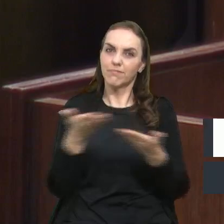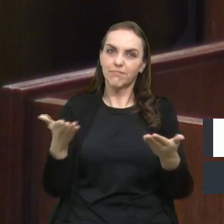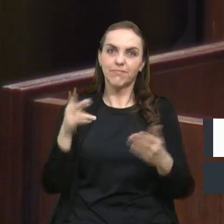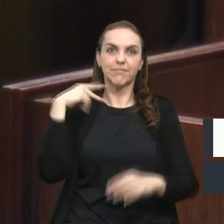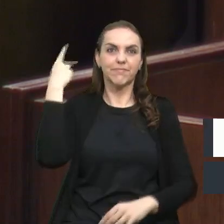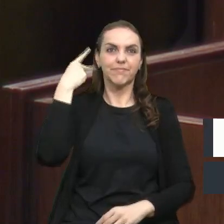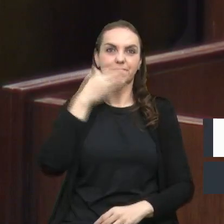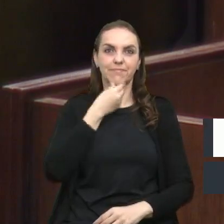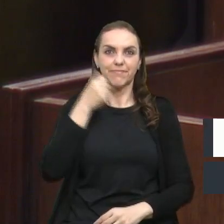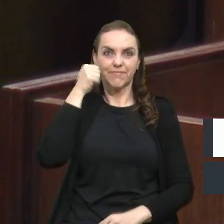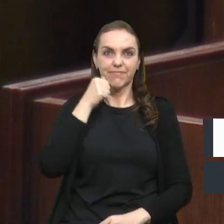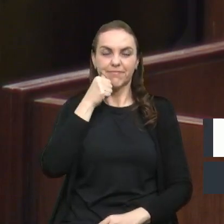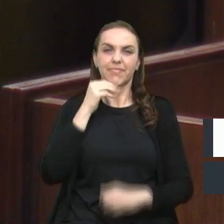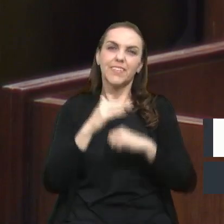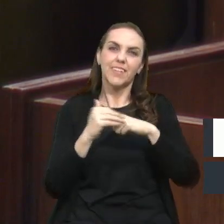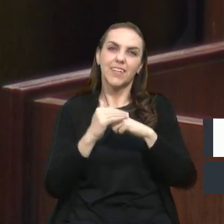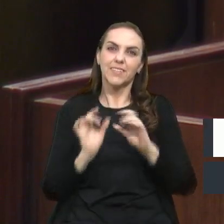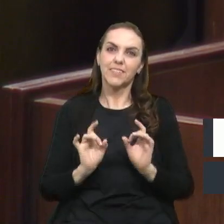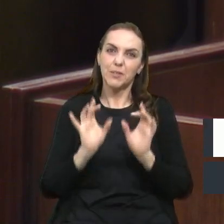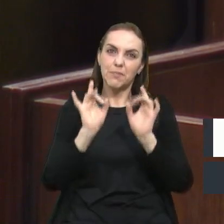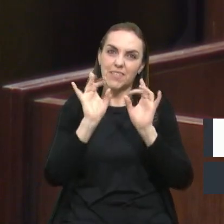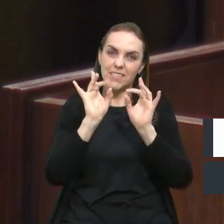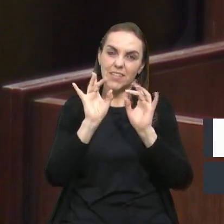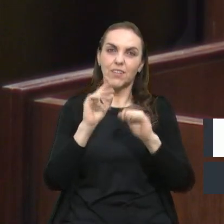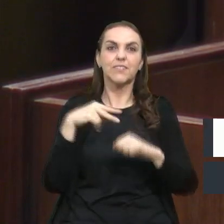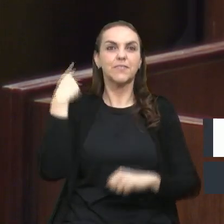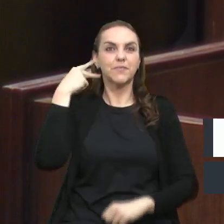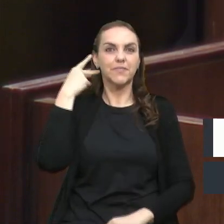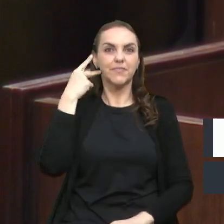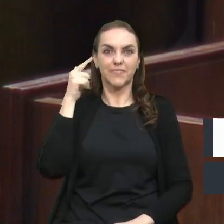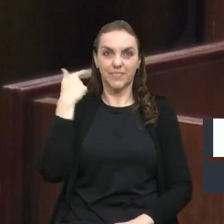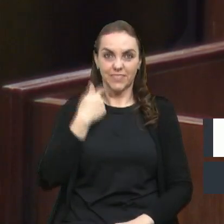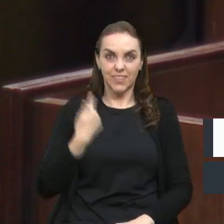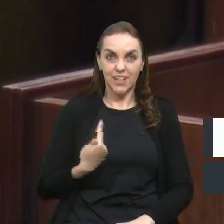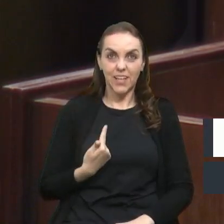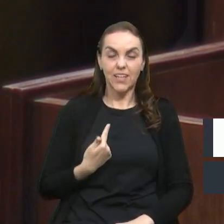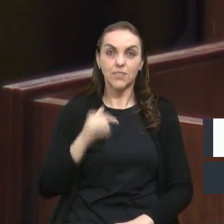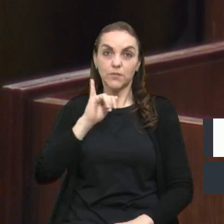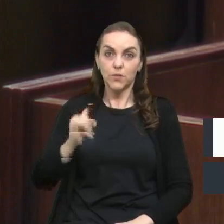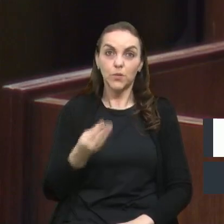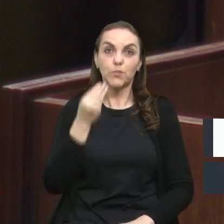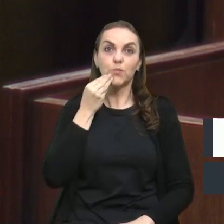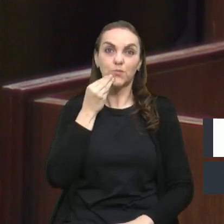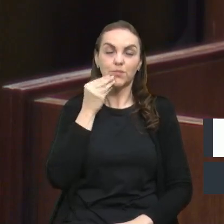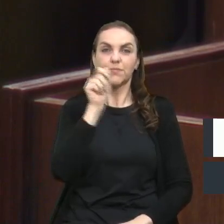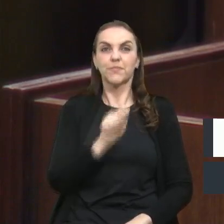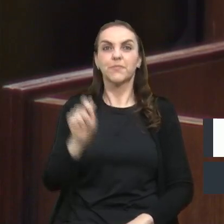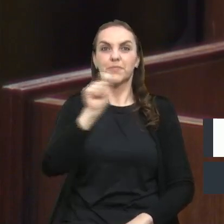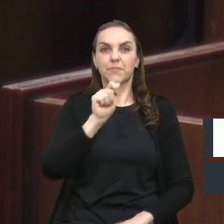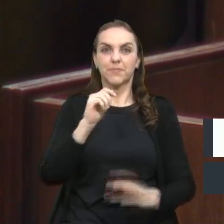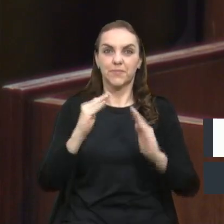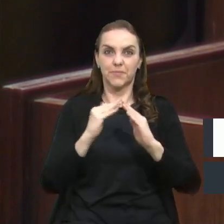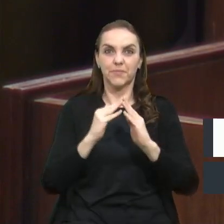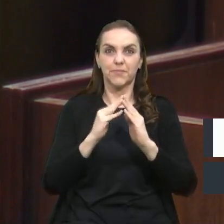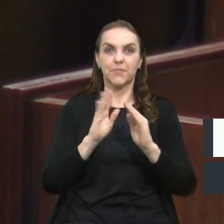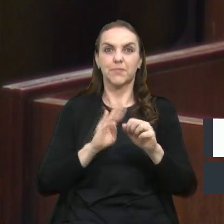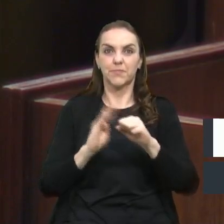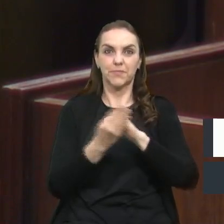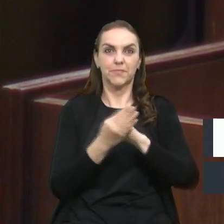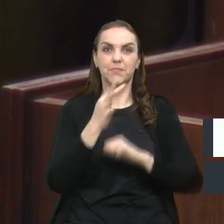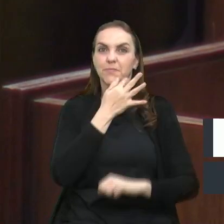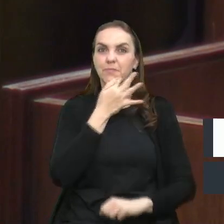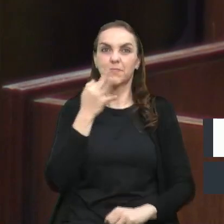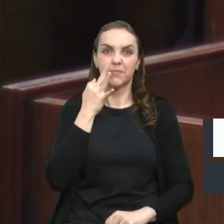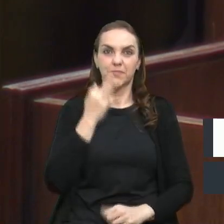Um carinho especial à vereadora Gladys, que oportuniza esse espaço, Associação de Moradores do bairro Forqueta.